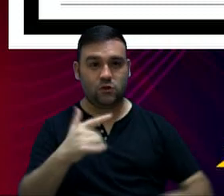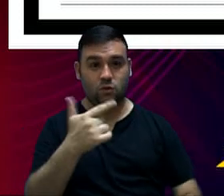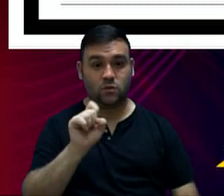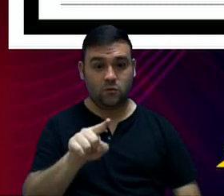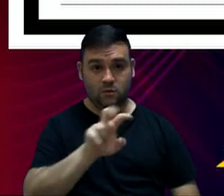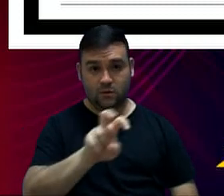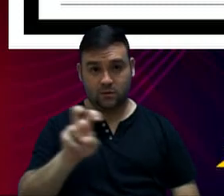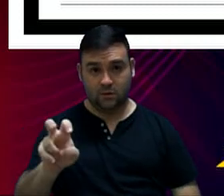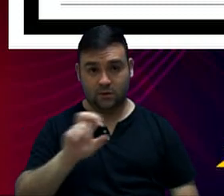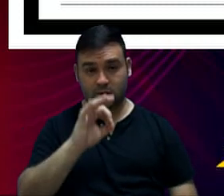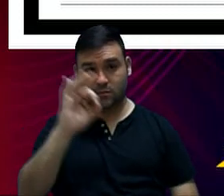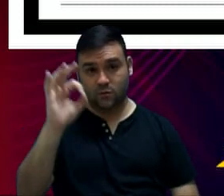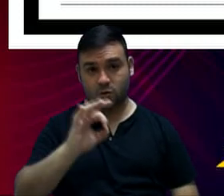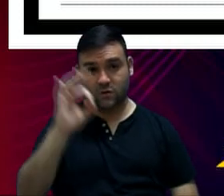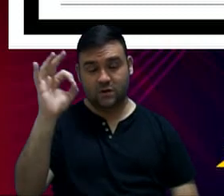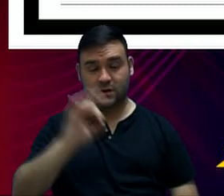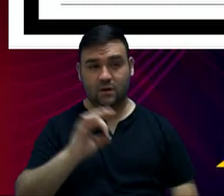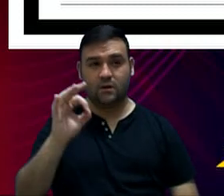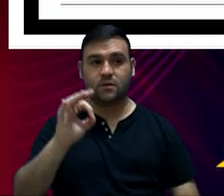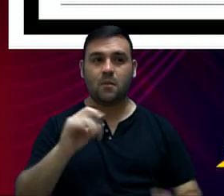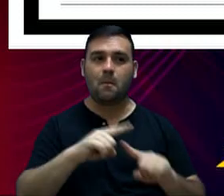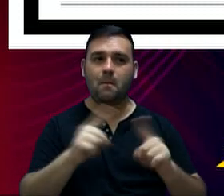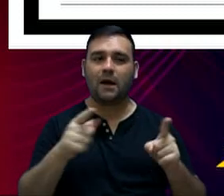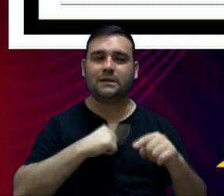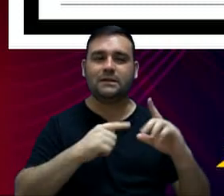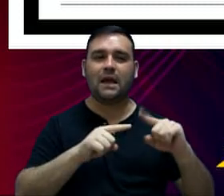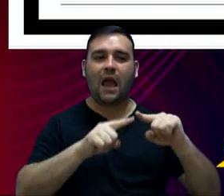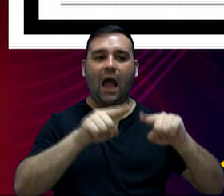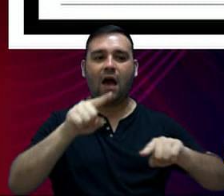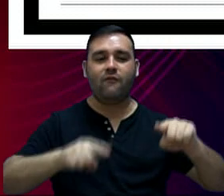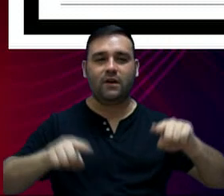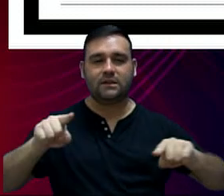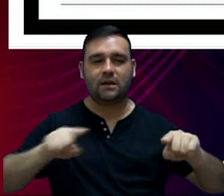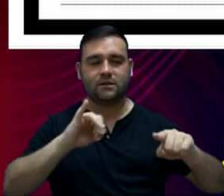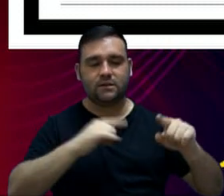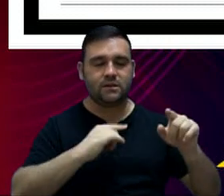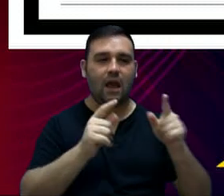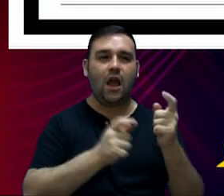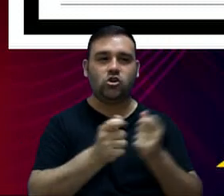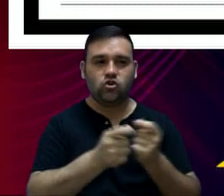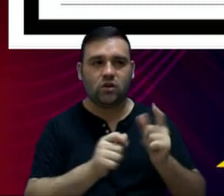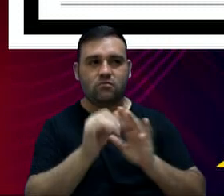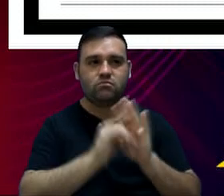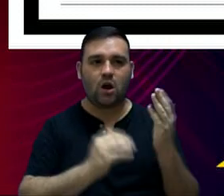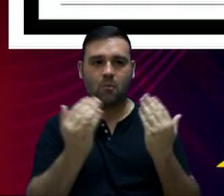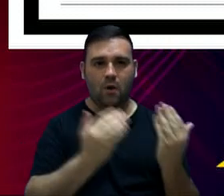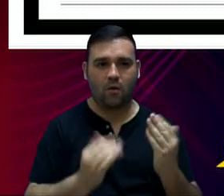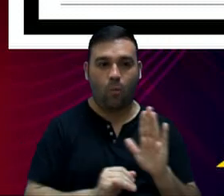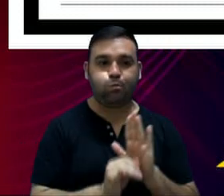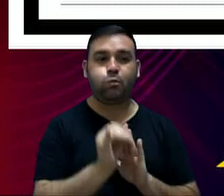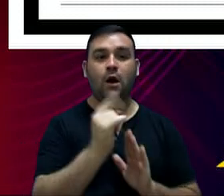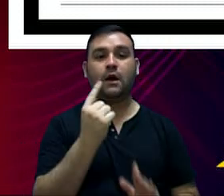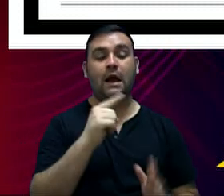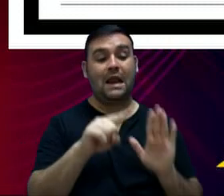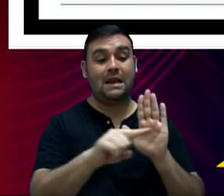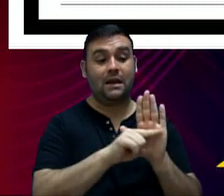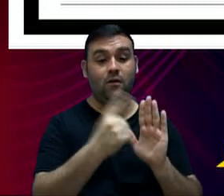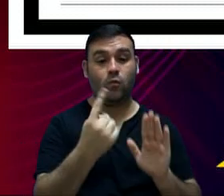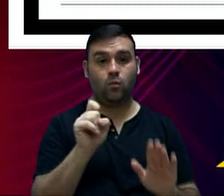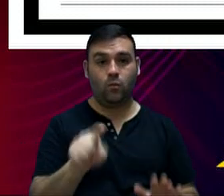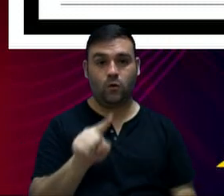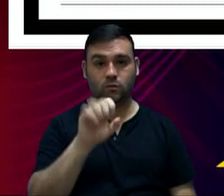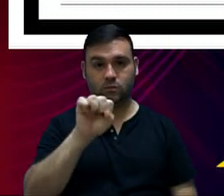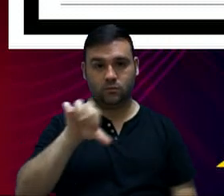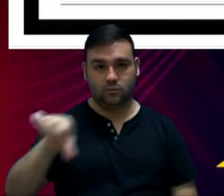,55%, porém, uma variação real, se corrigidos monetariamente, negativo de 1,89%.